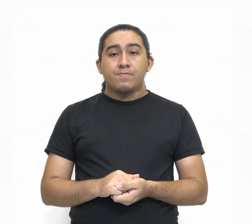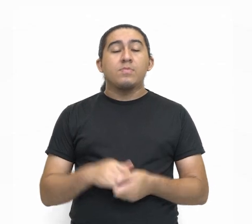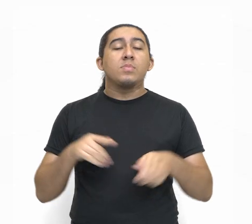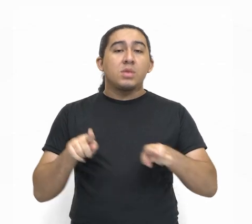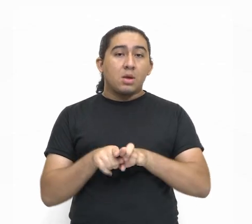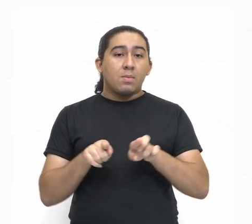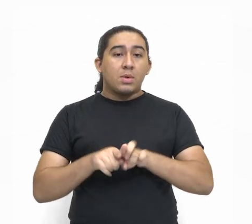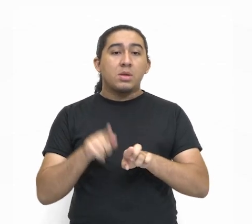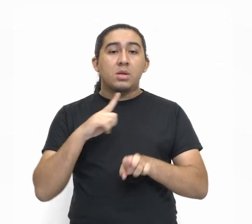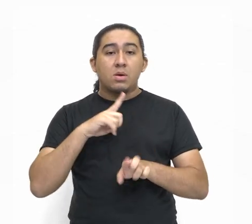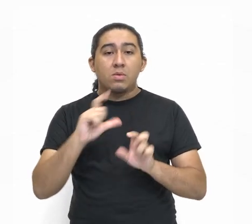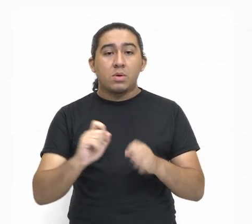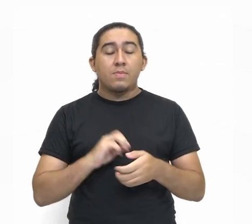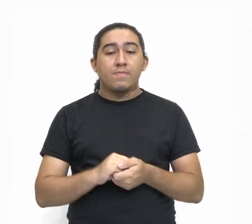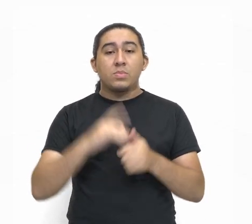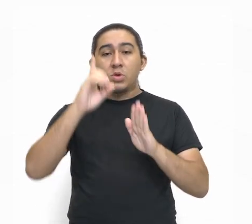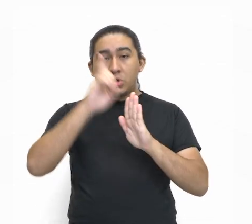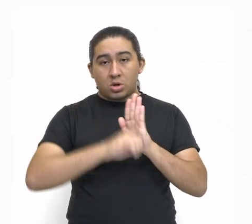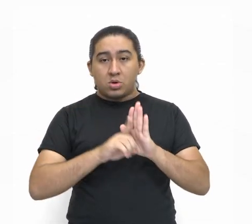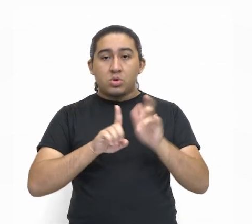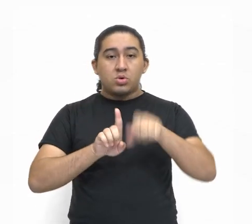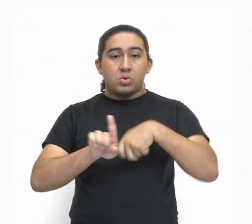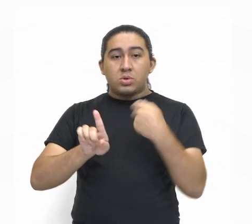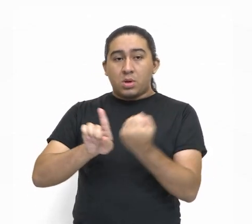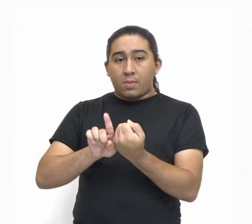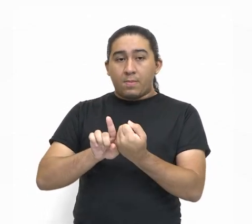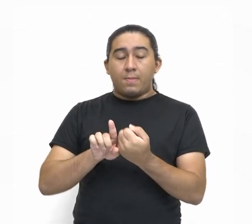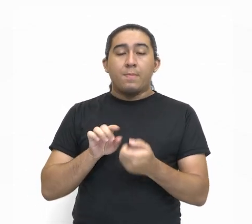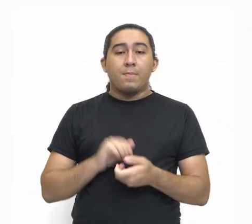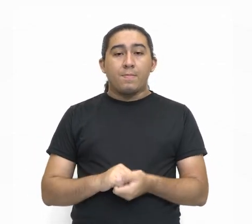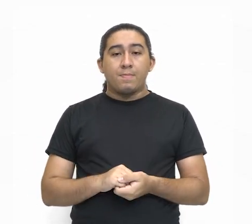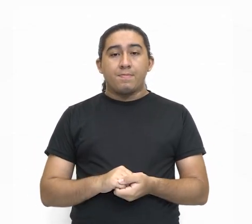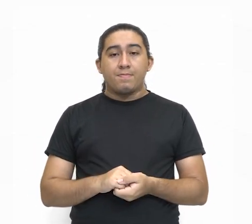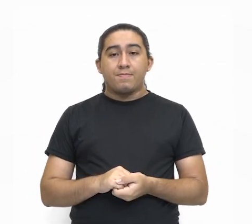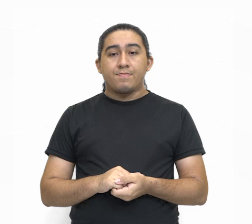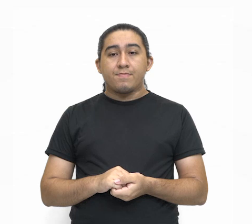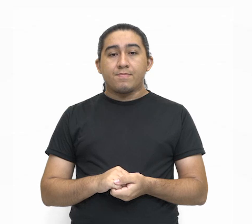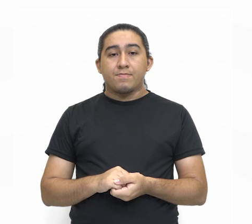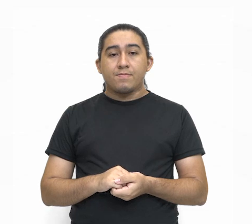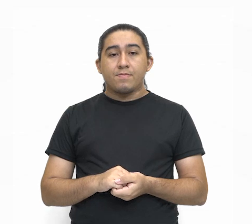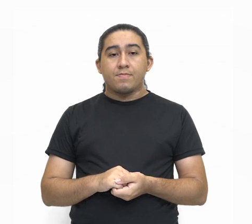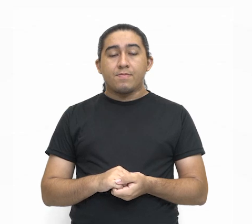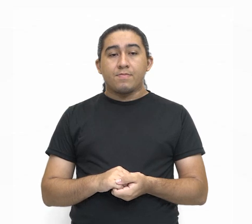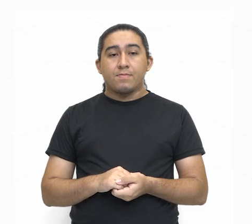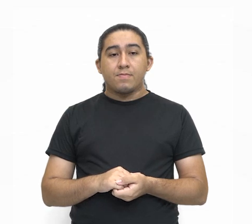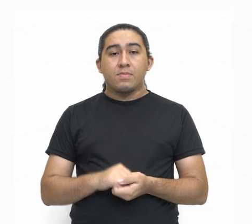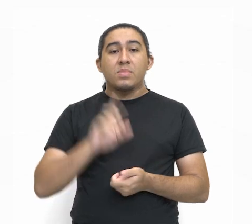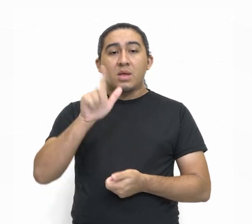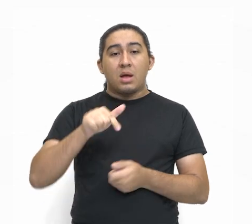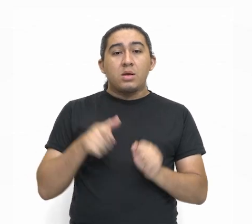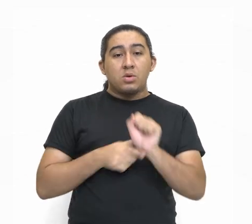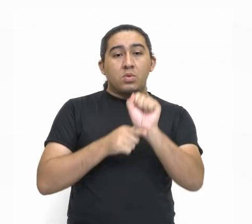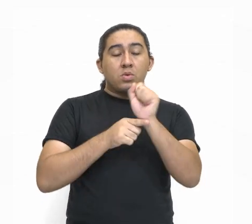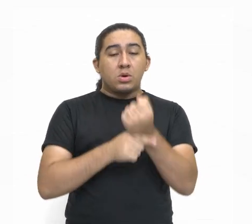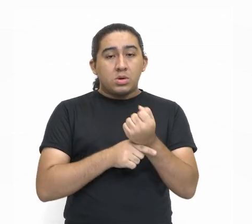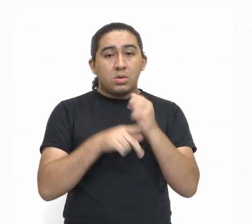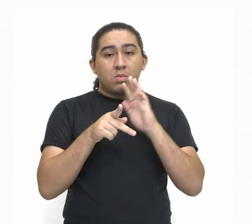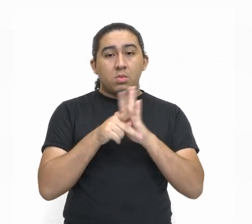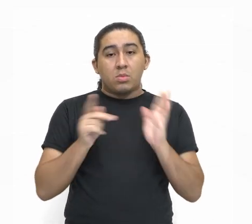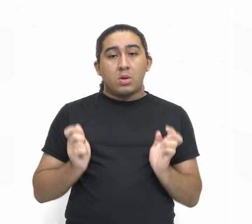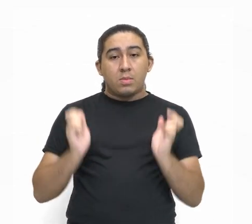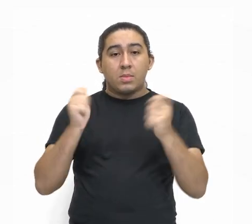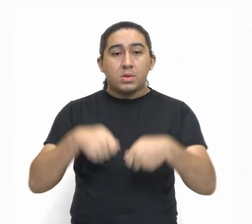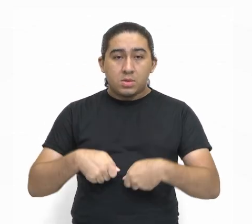os direitos sociais. Que são aqueles que garantem as condições